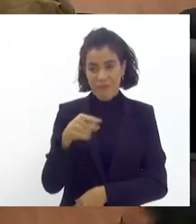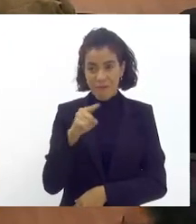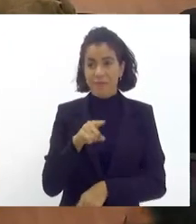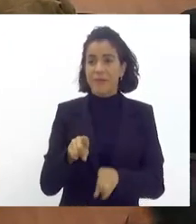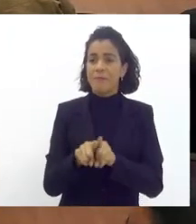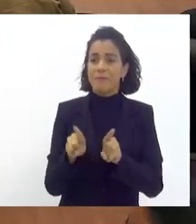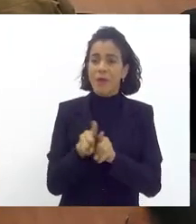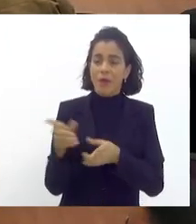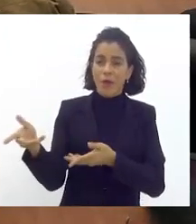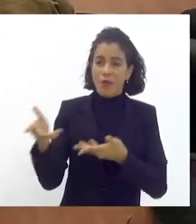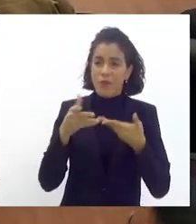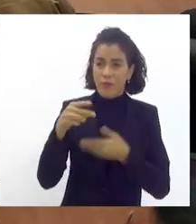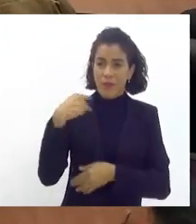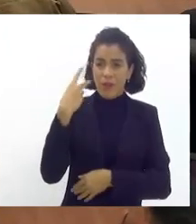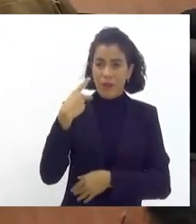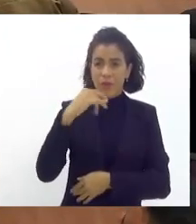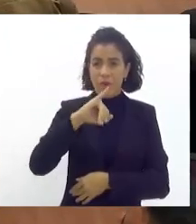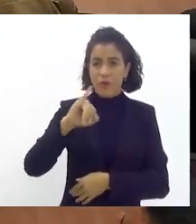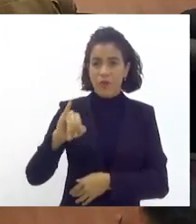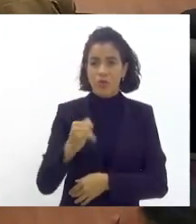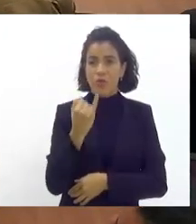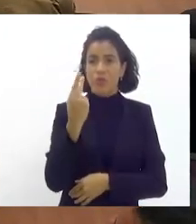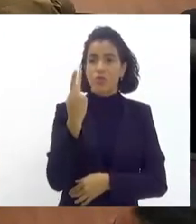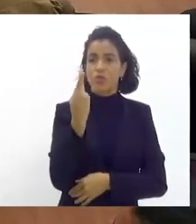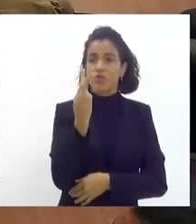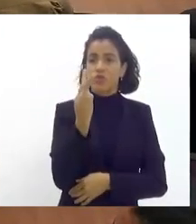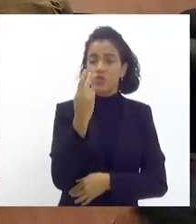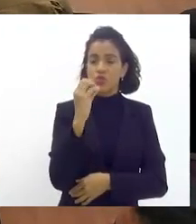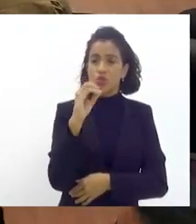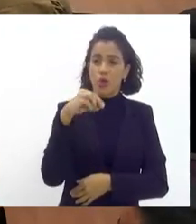convidar o vereador Jonathan para fazer uso da palavra